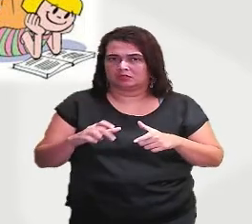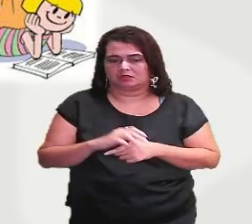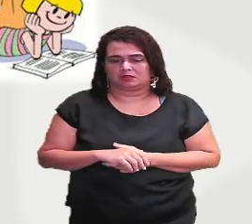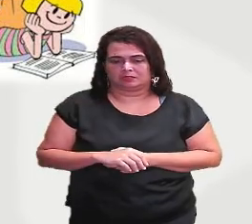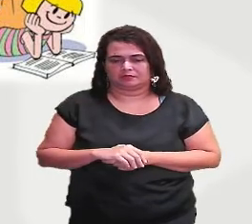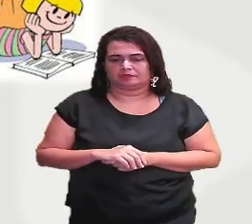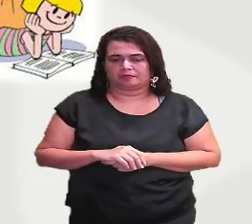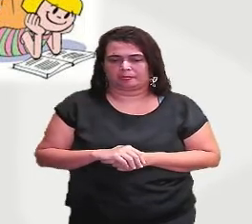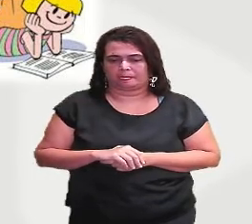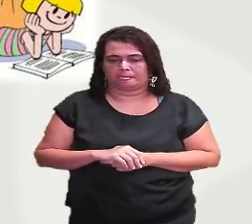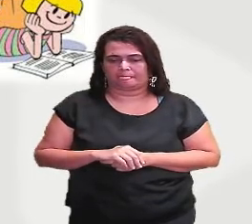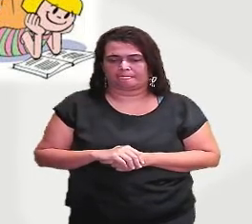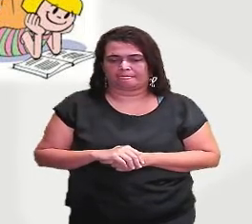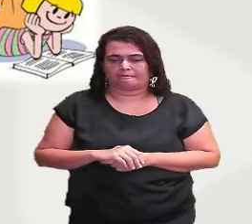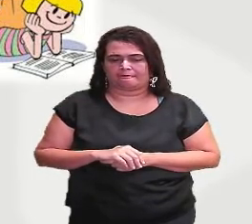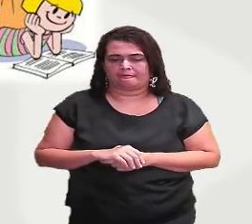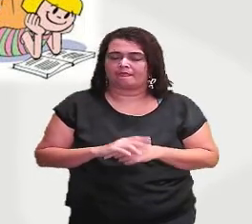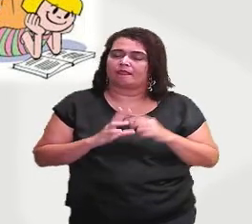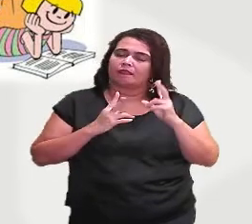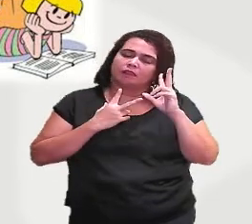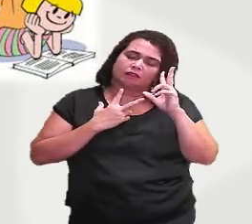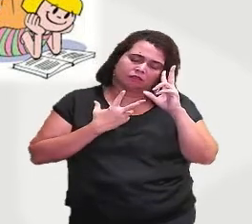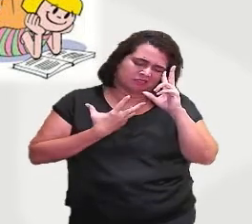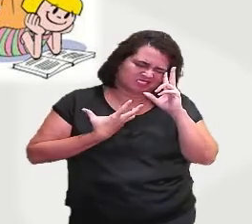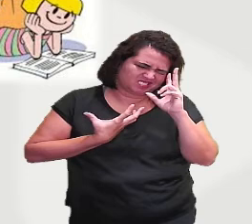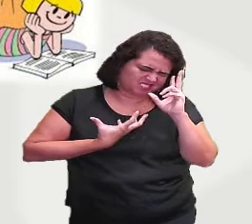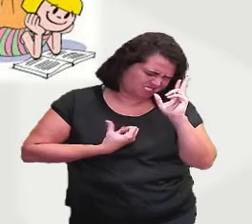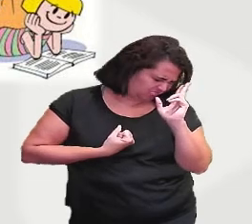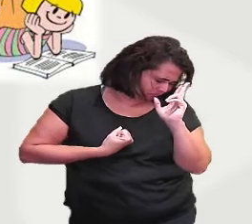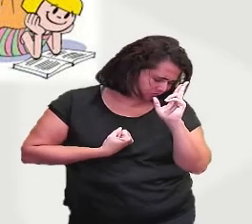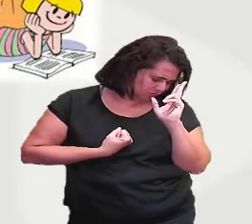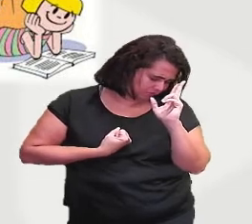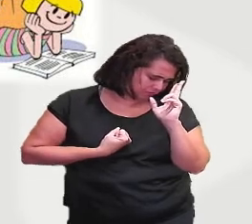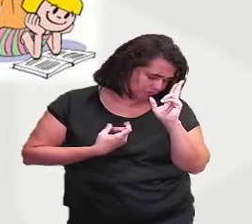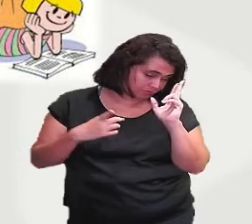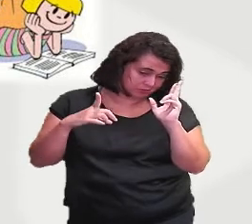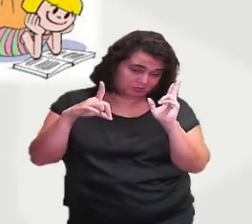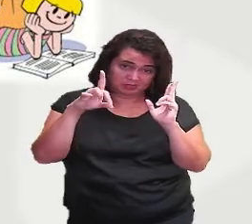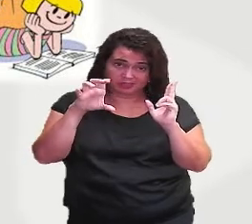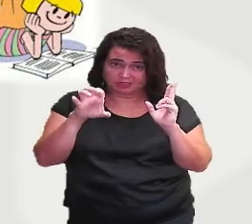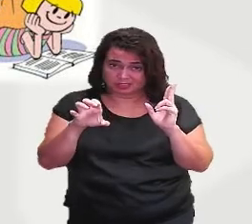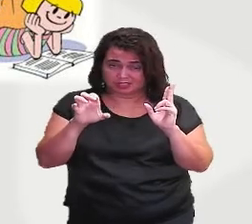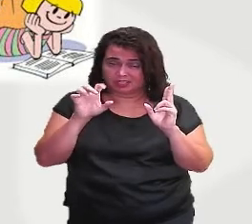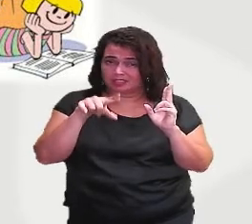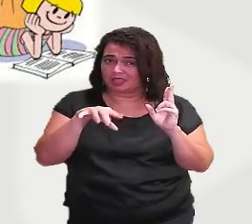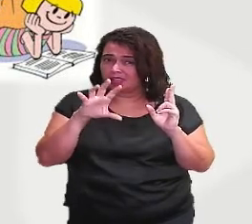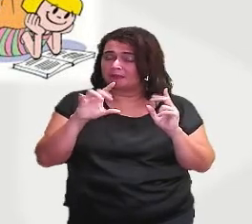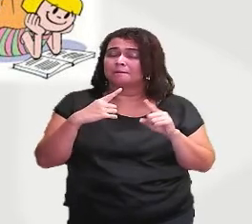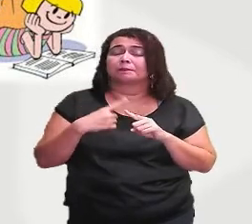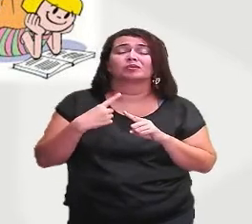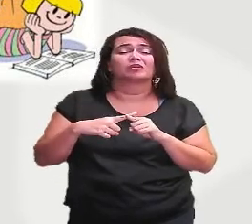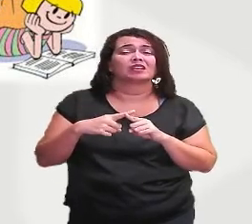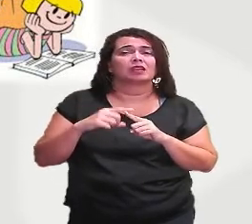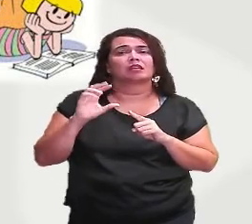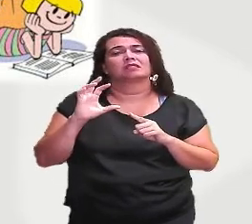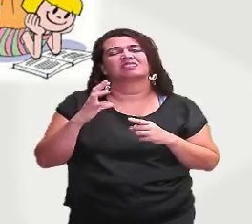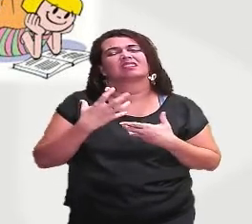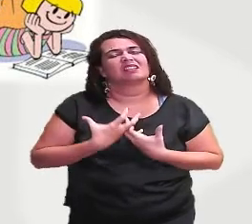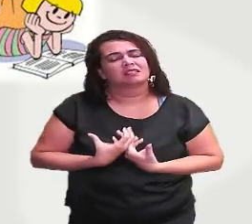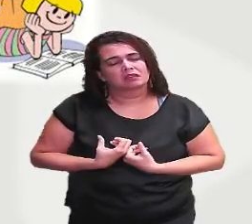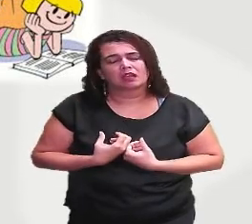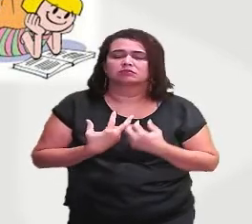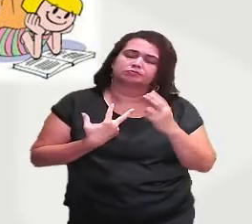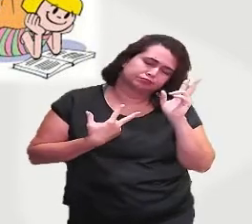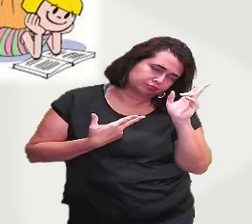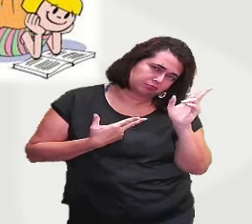Dormem de cansaço. Então, esse D indicando uma causa. Por que eles dormem, né? Dormem porque estão cansados.